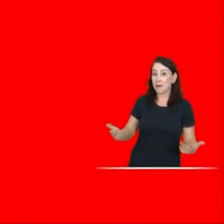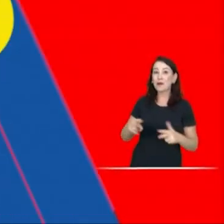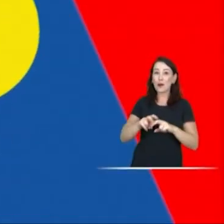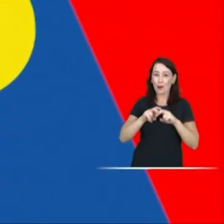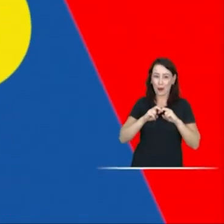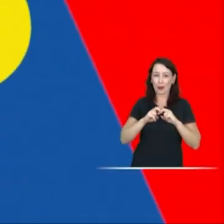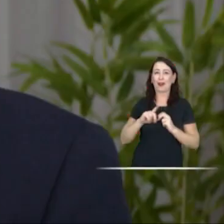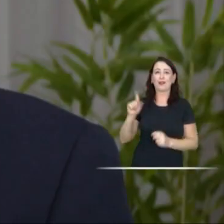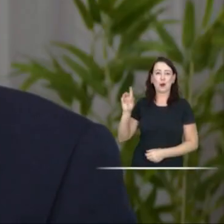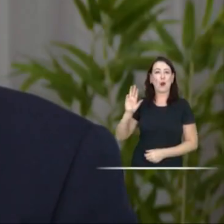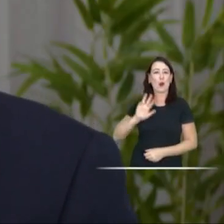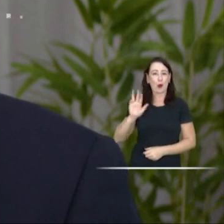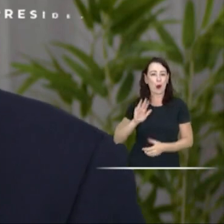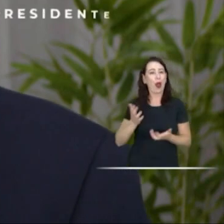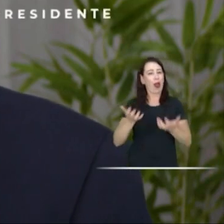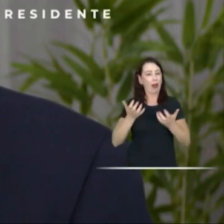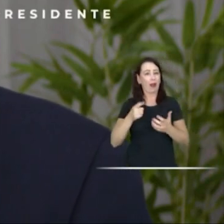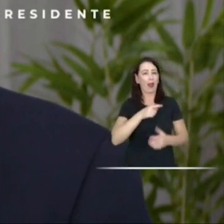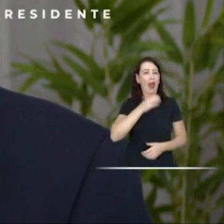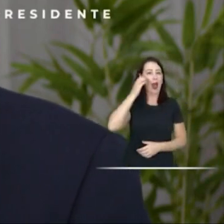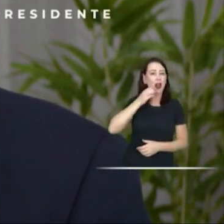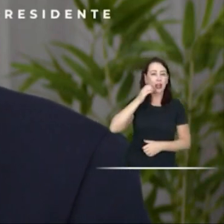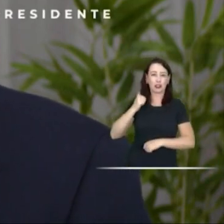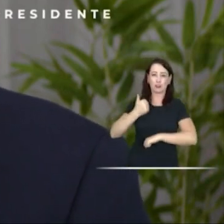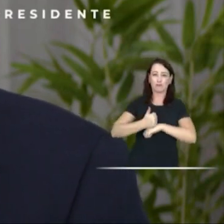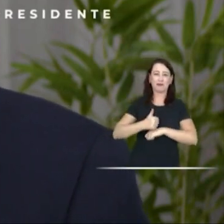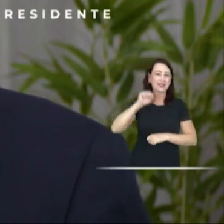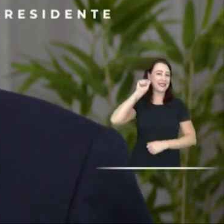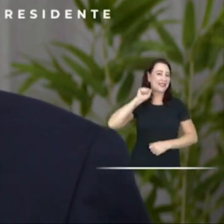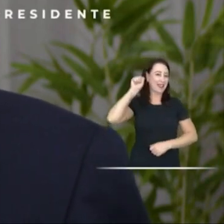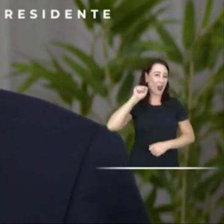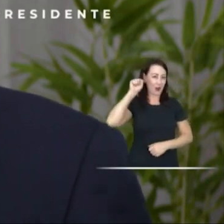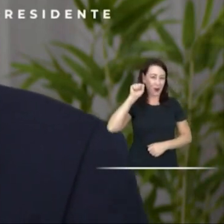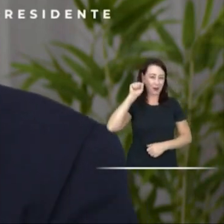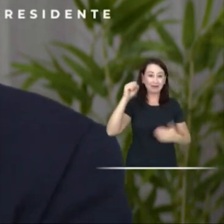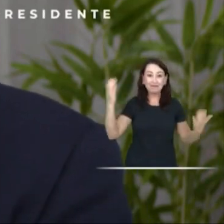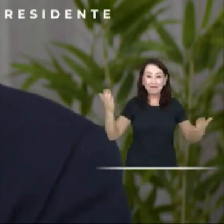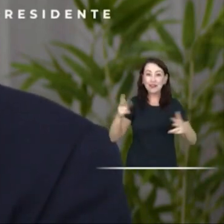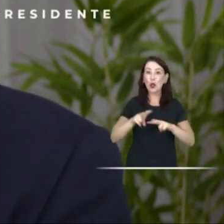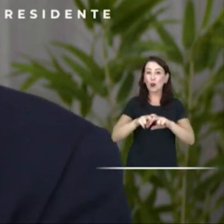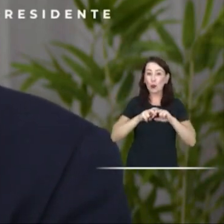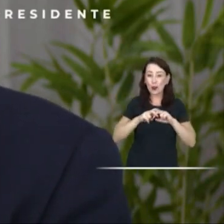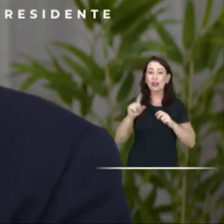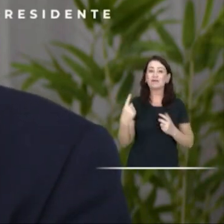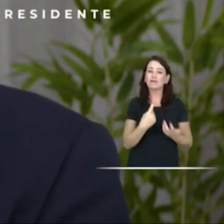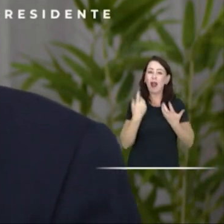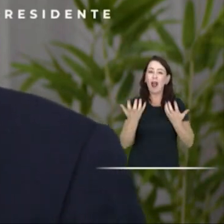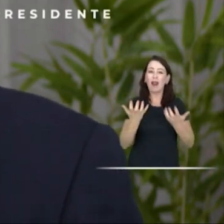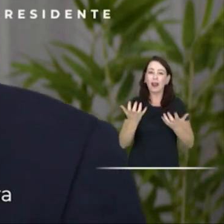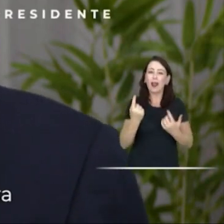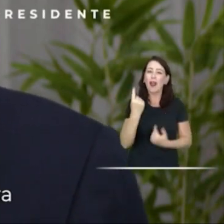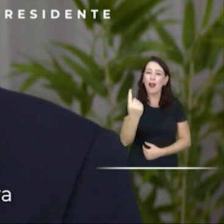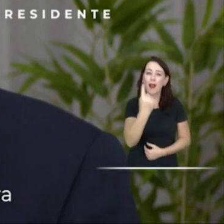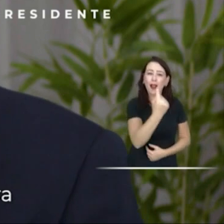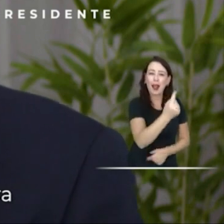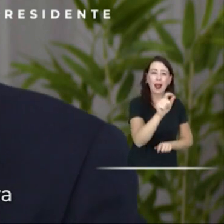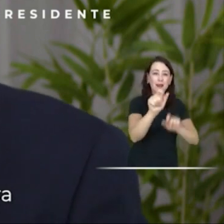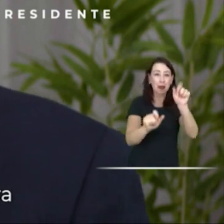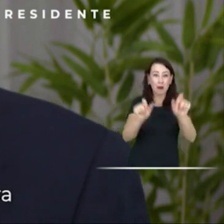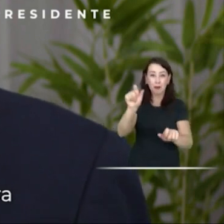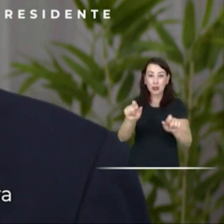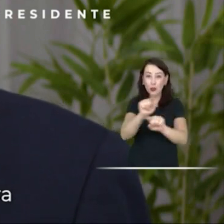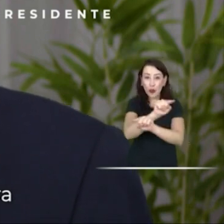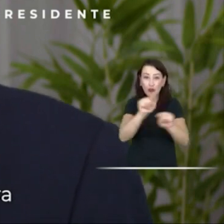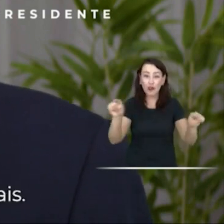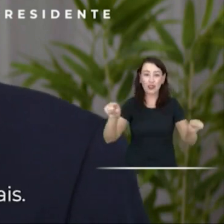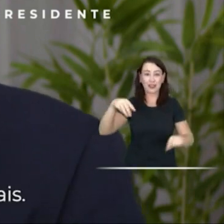Por isso eu preciso do Colpeira Alexandre como senador da República. E por isso eu queria pedir a cada